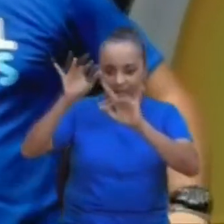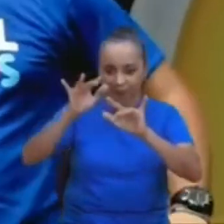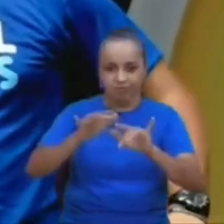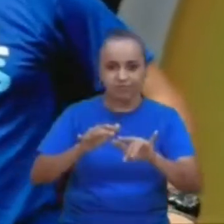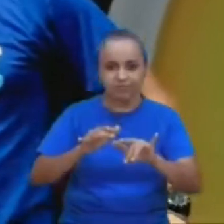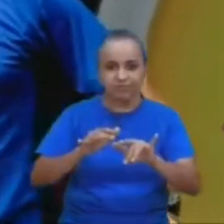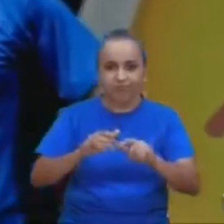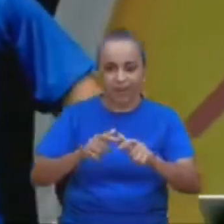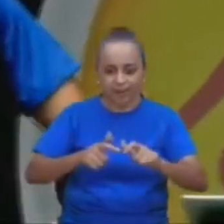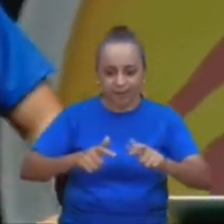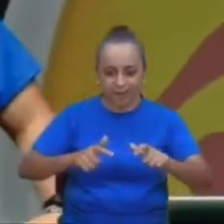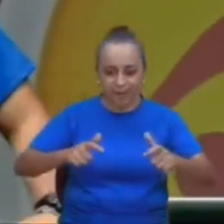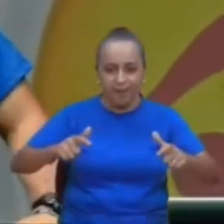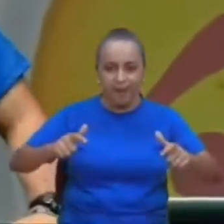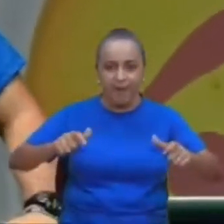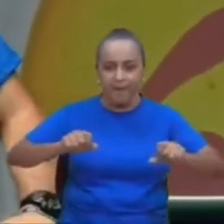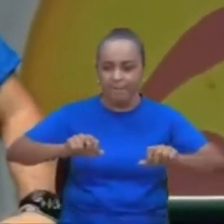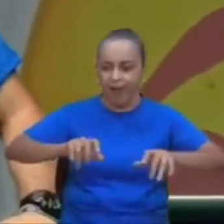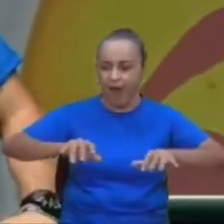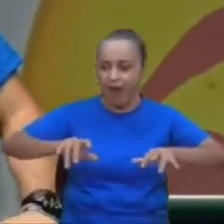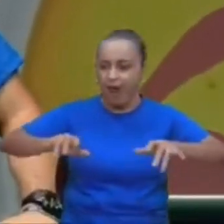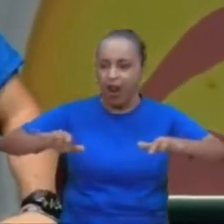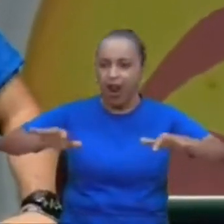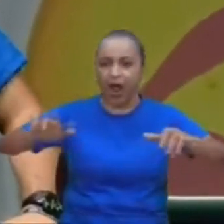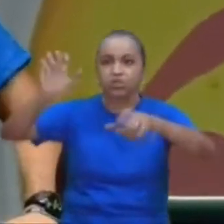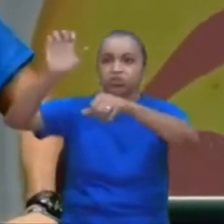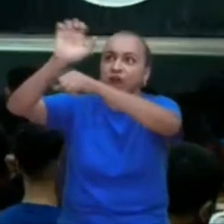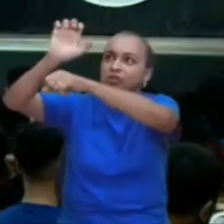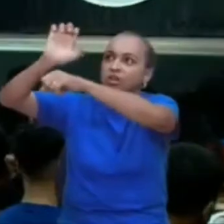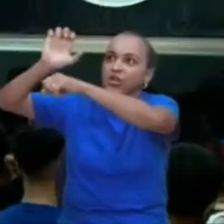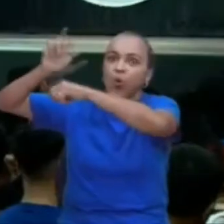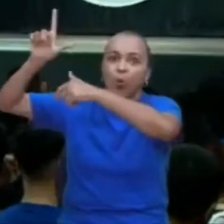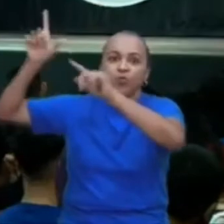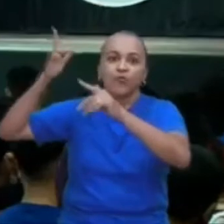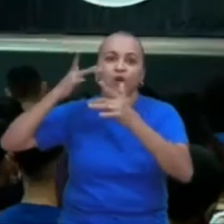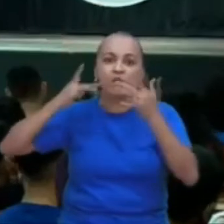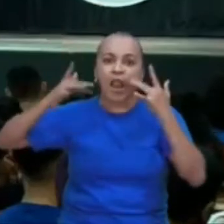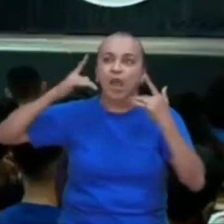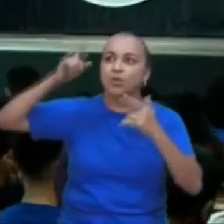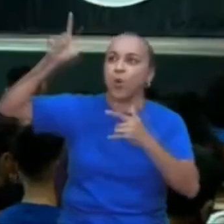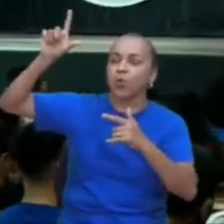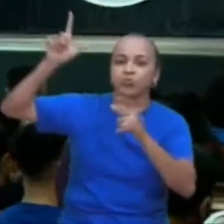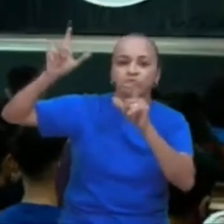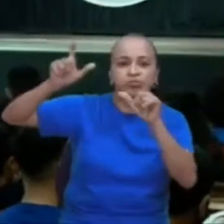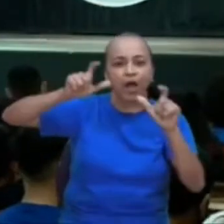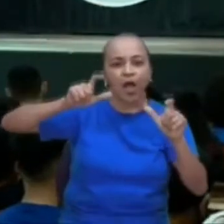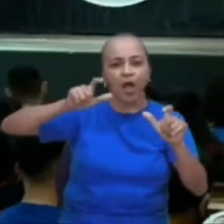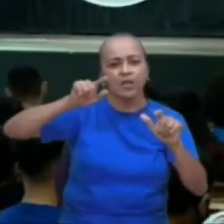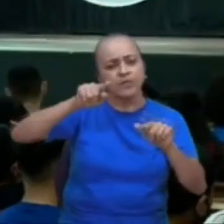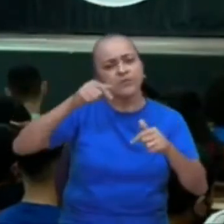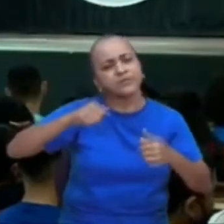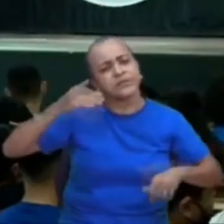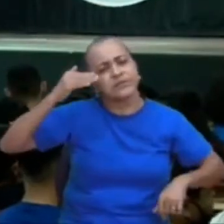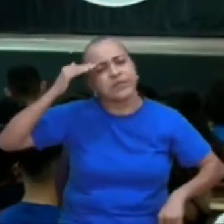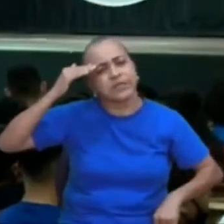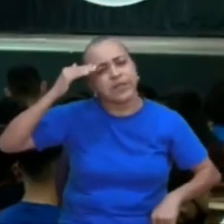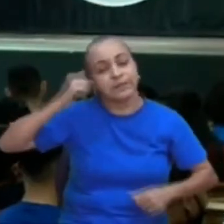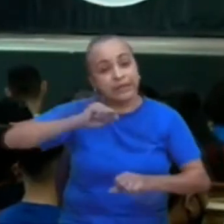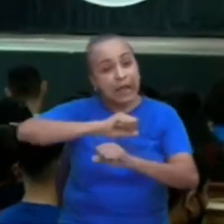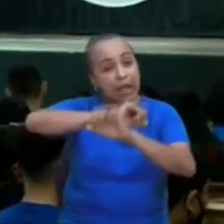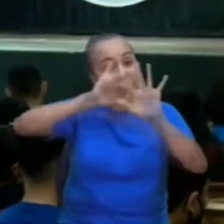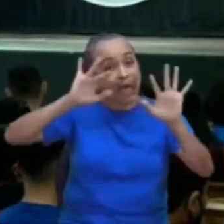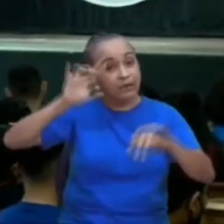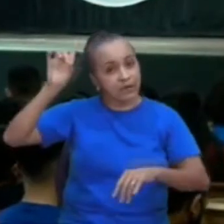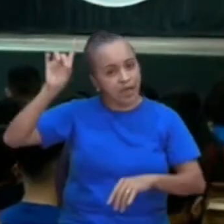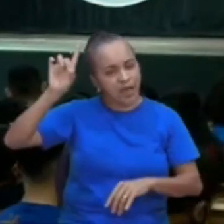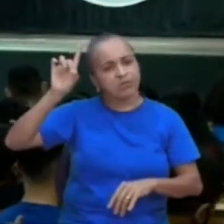em Fortaleza, em outros lugares, então sempre entenda, que Deus, Ele é especialista no